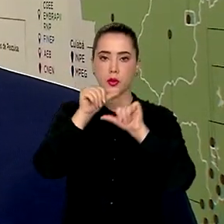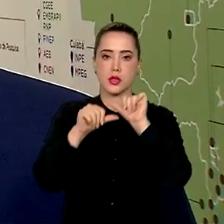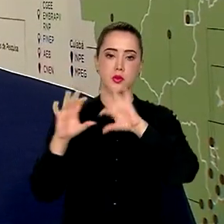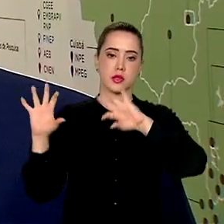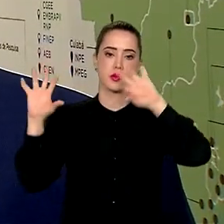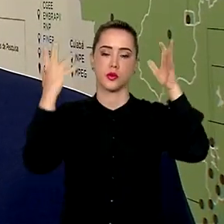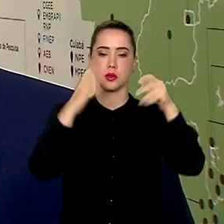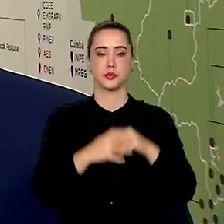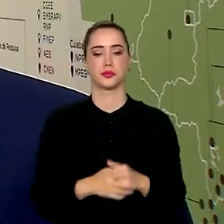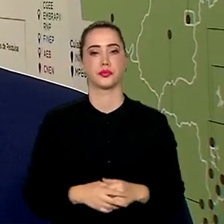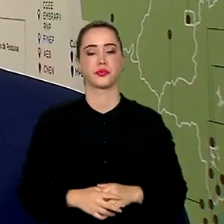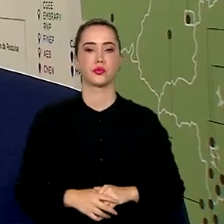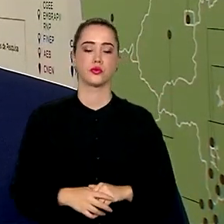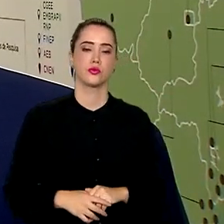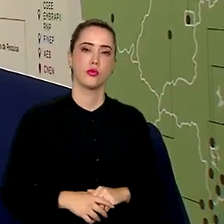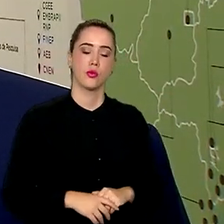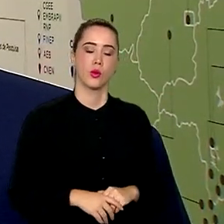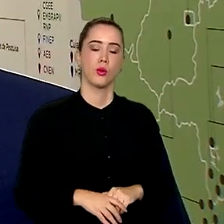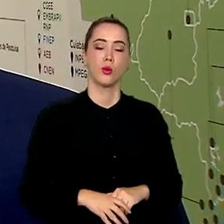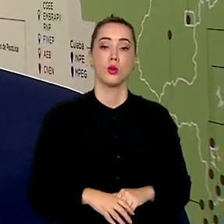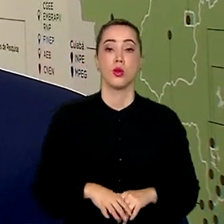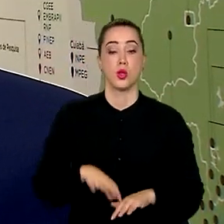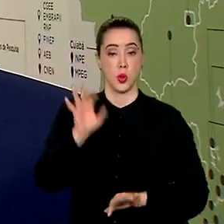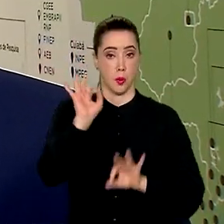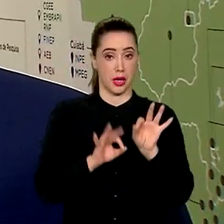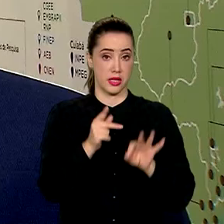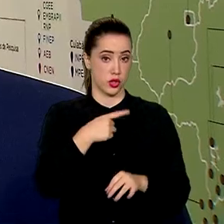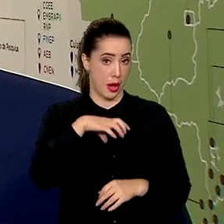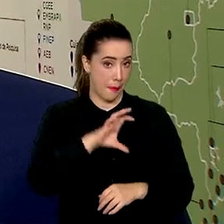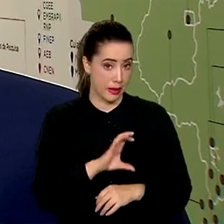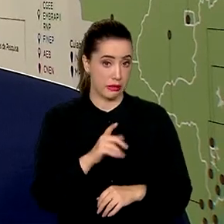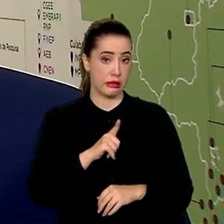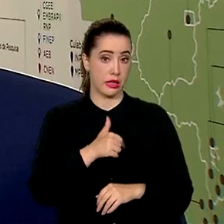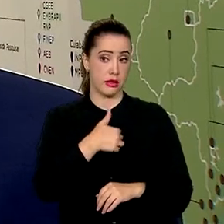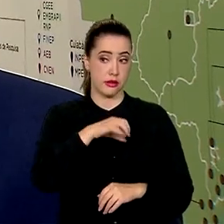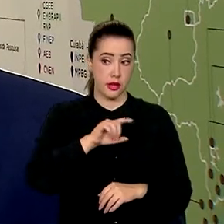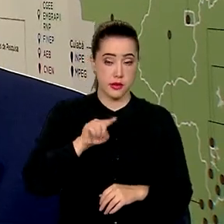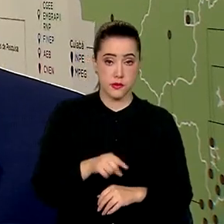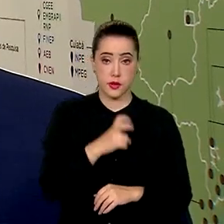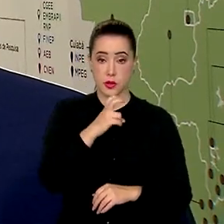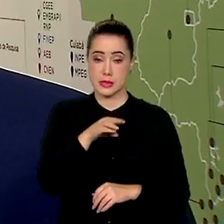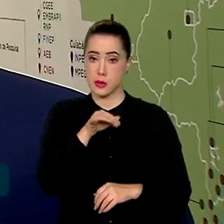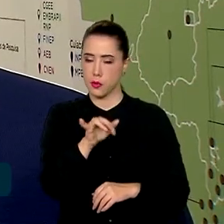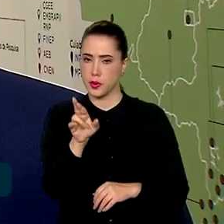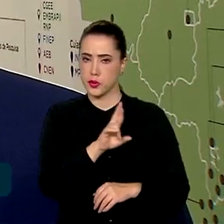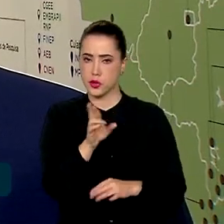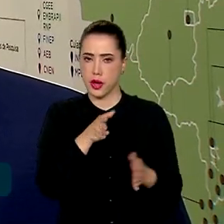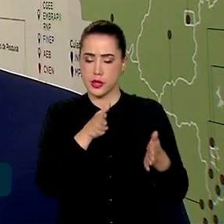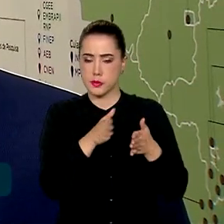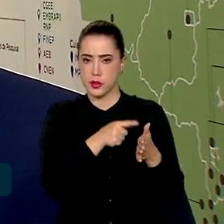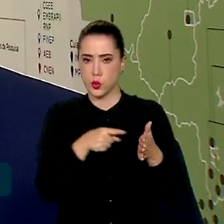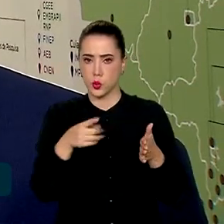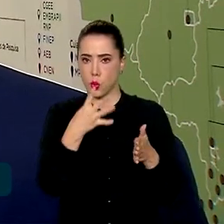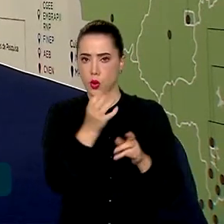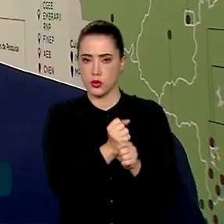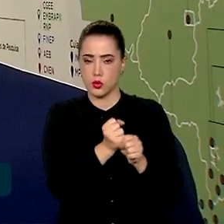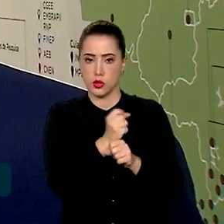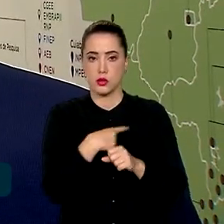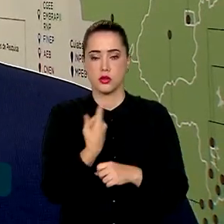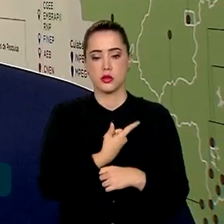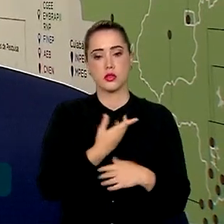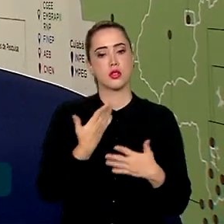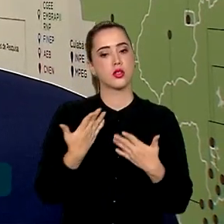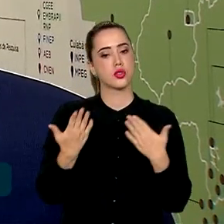nós teremos na base de 10,5 bilhões de recursos só nos próximos quatro anos. E, se nós formos